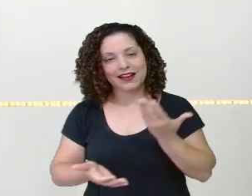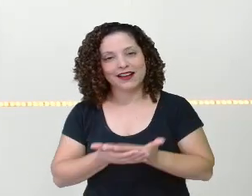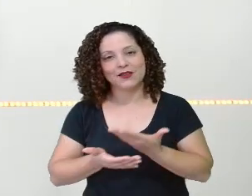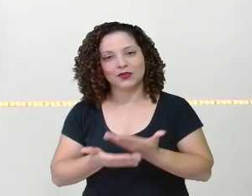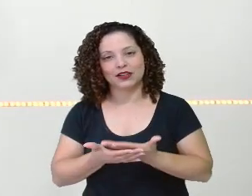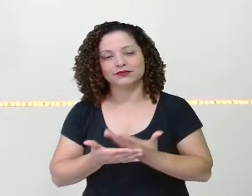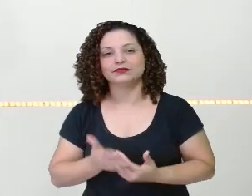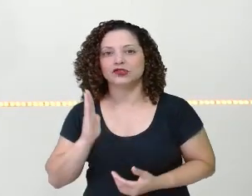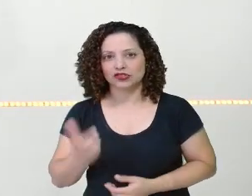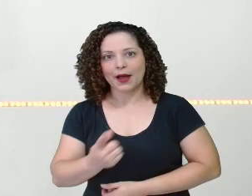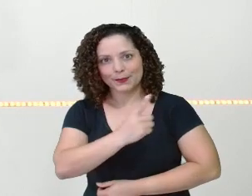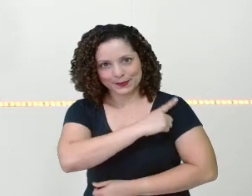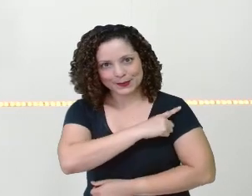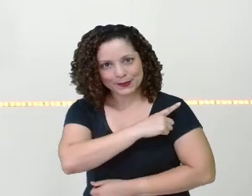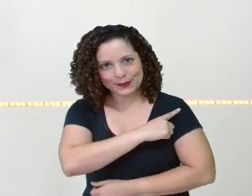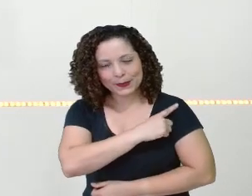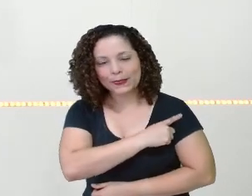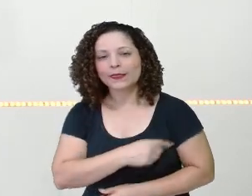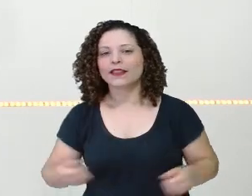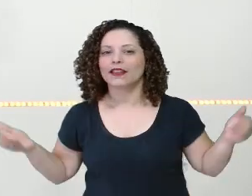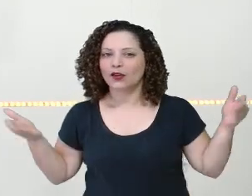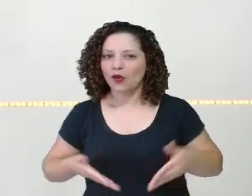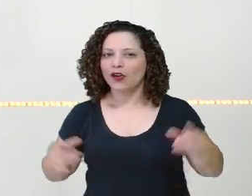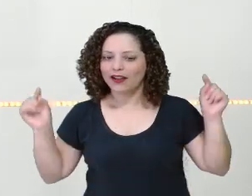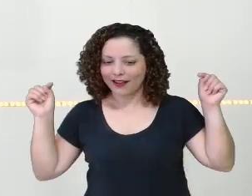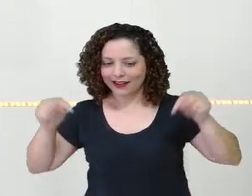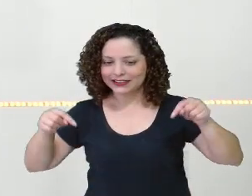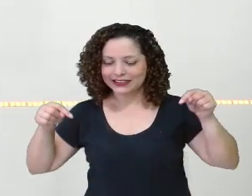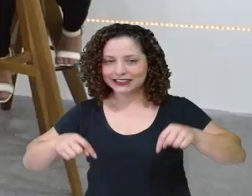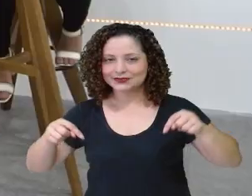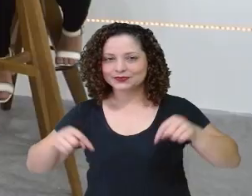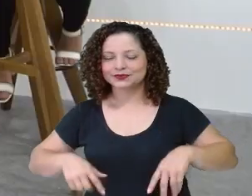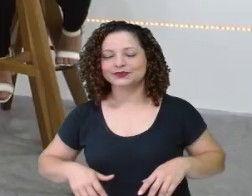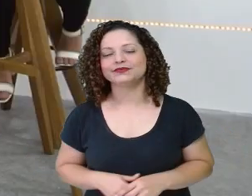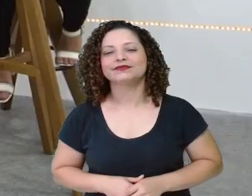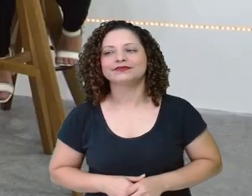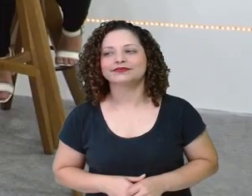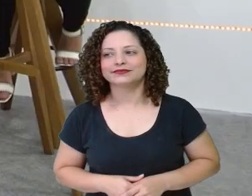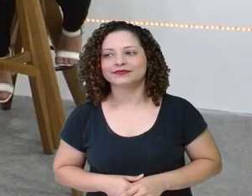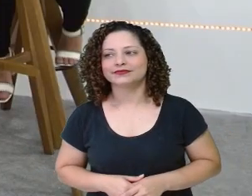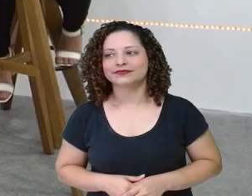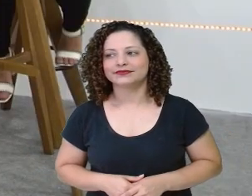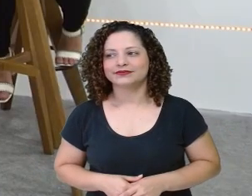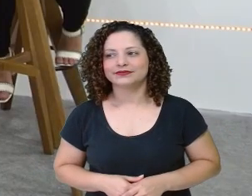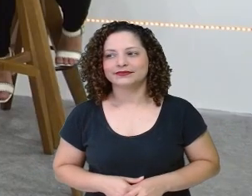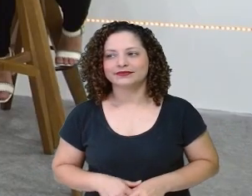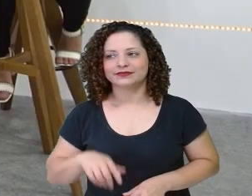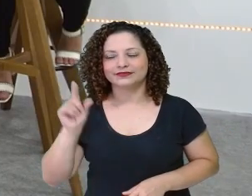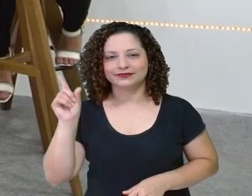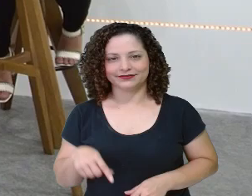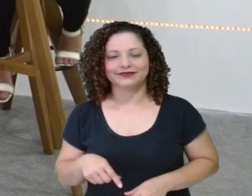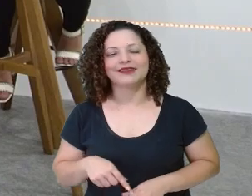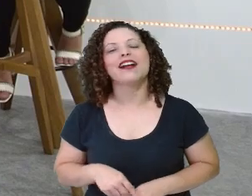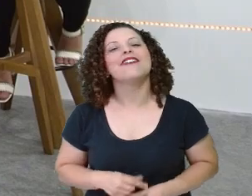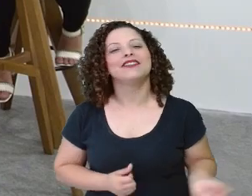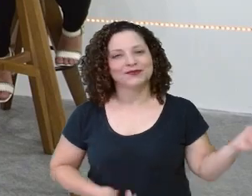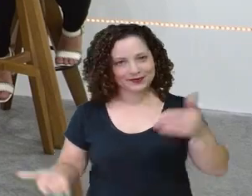do primeiro ano e vai continuar aqui. Não é, vovó Brígida? É, professora Esther!